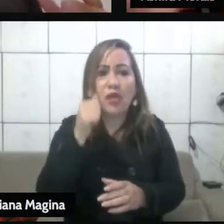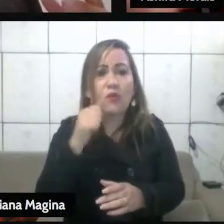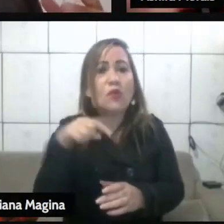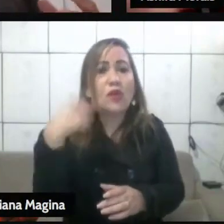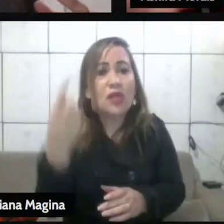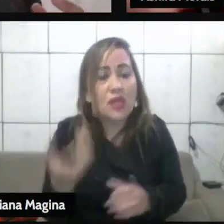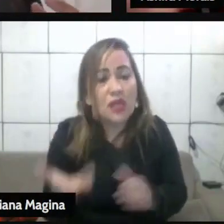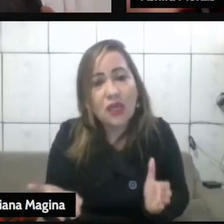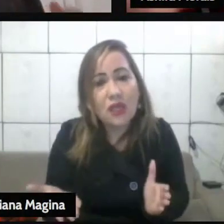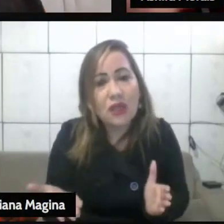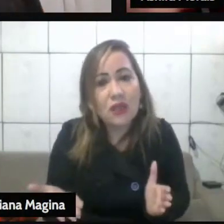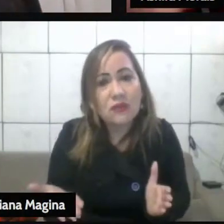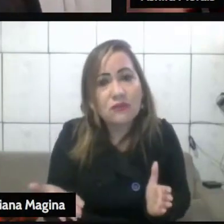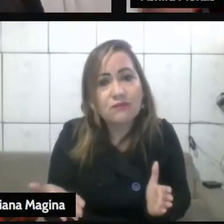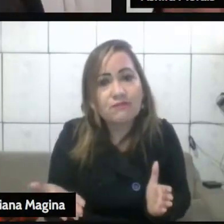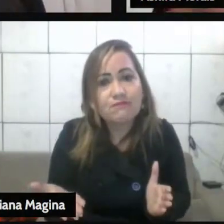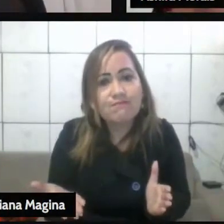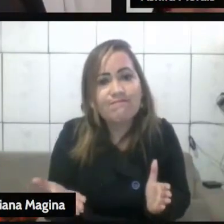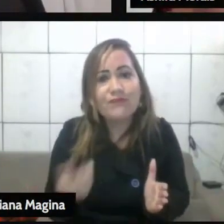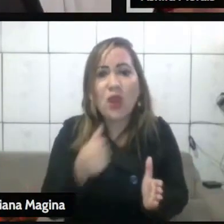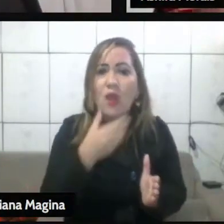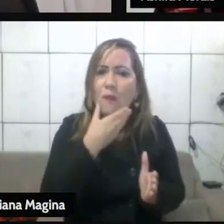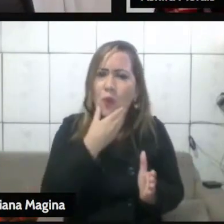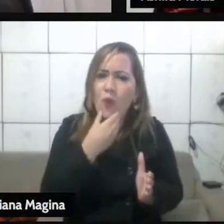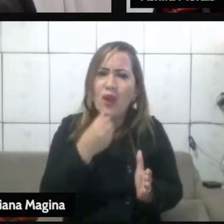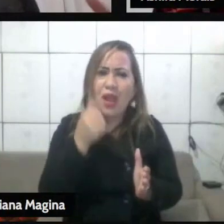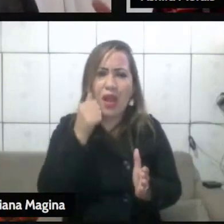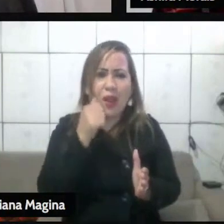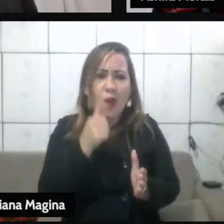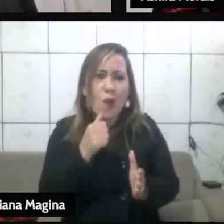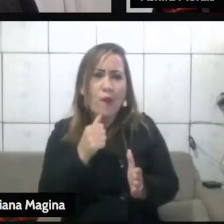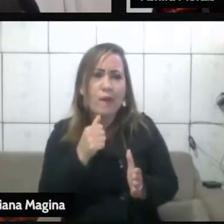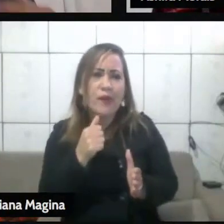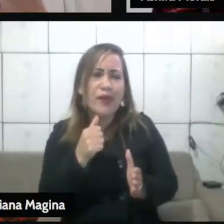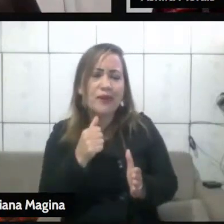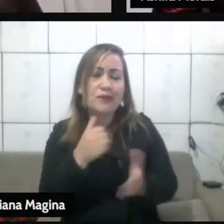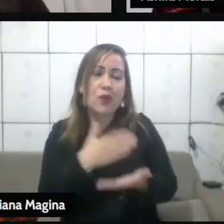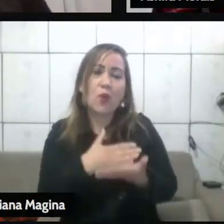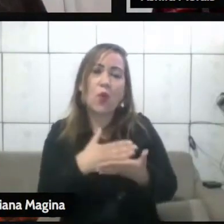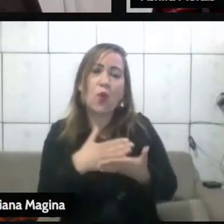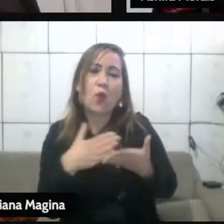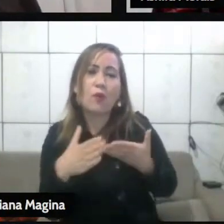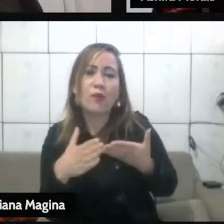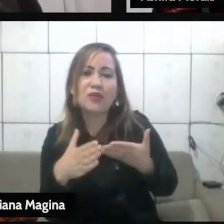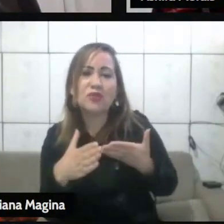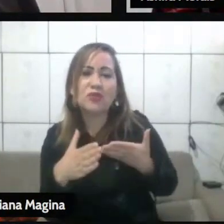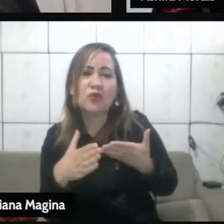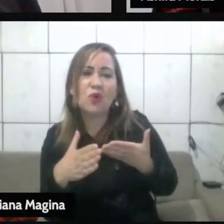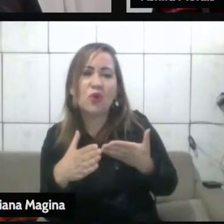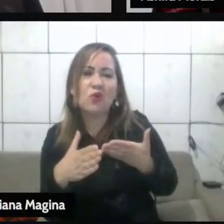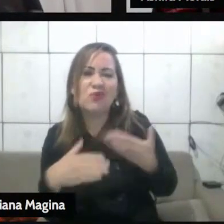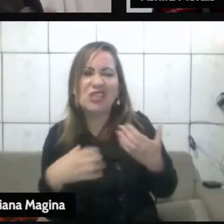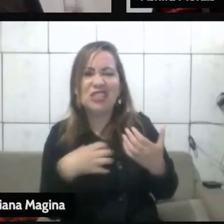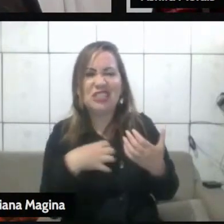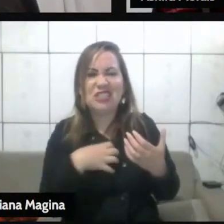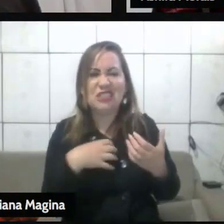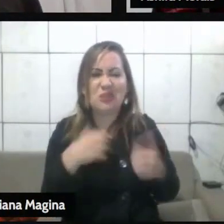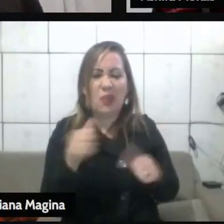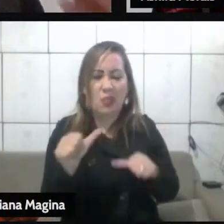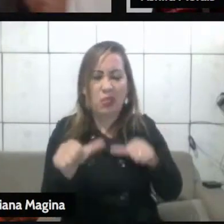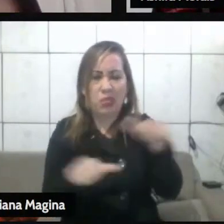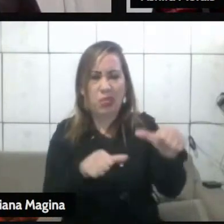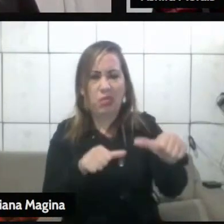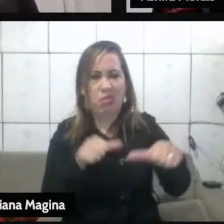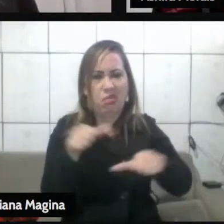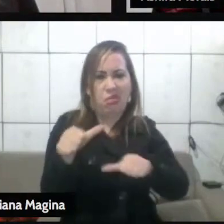então, através dos seus impulsos de prazer, começou a testar-se em vários outros modelos e, a partir de então,